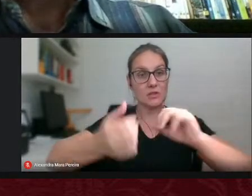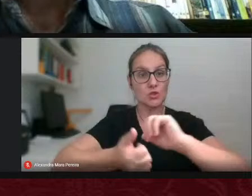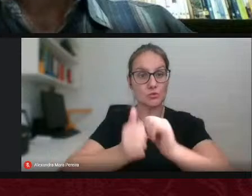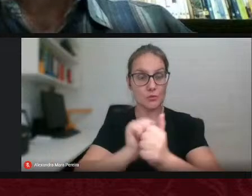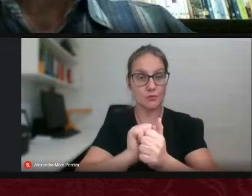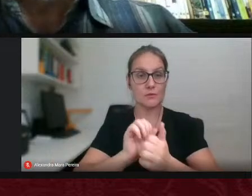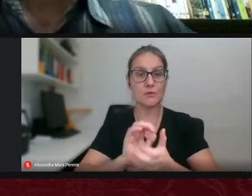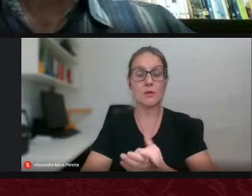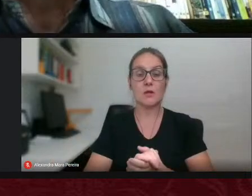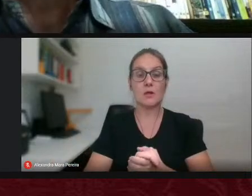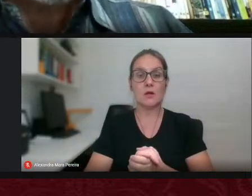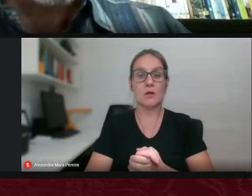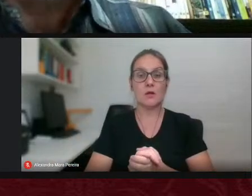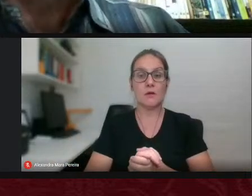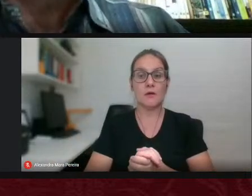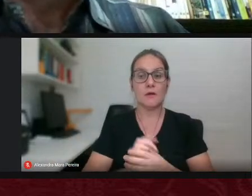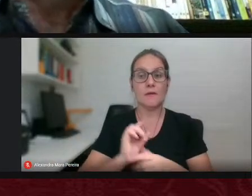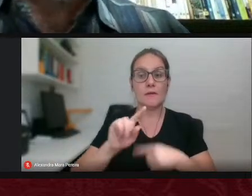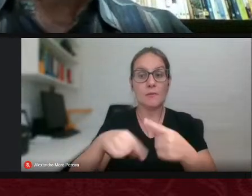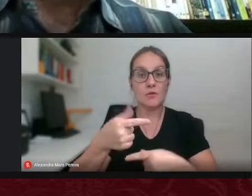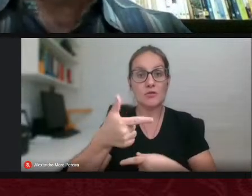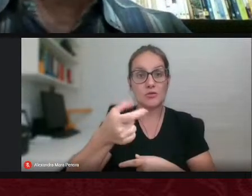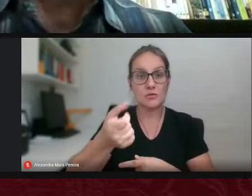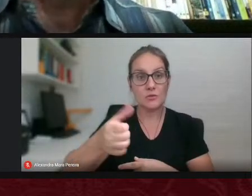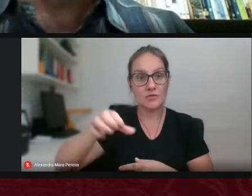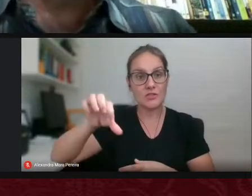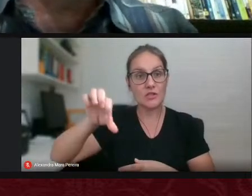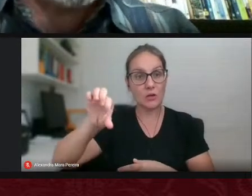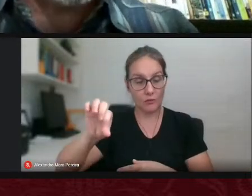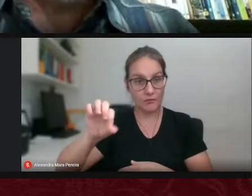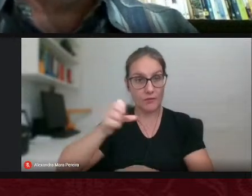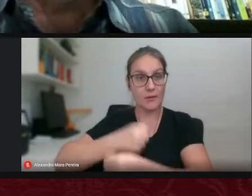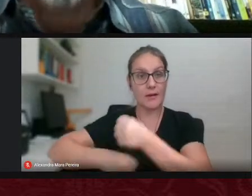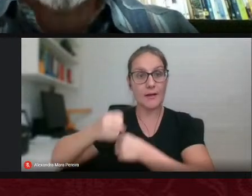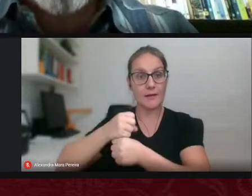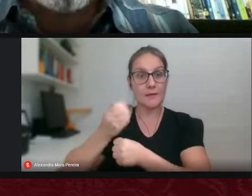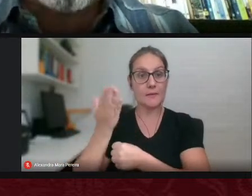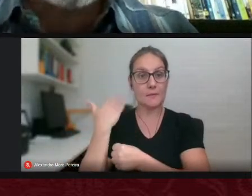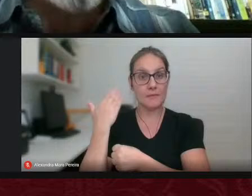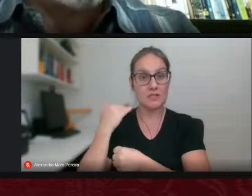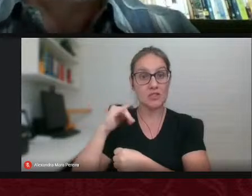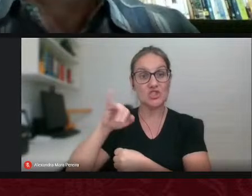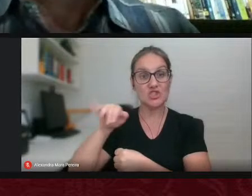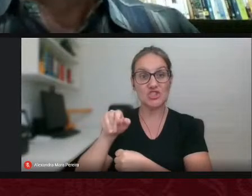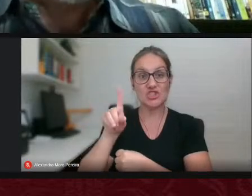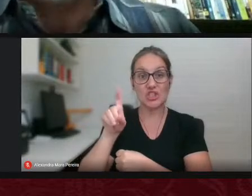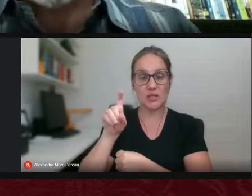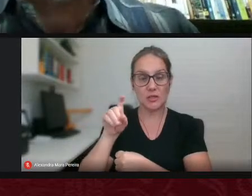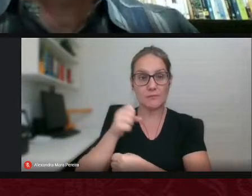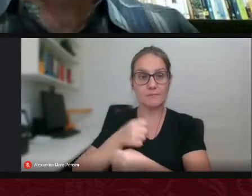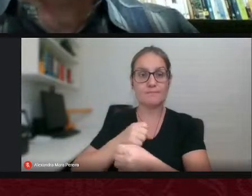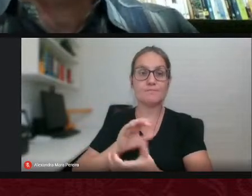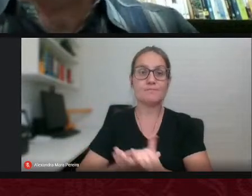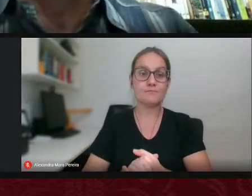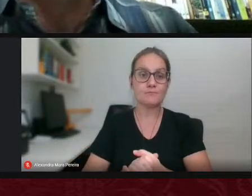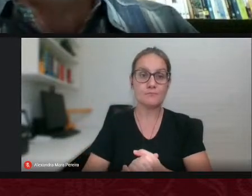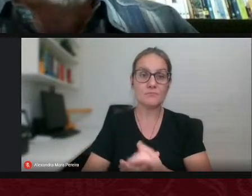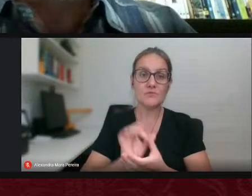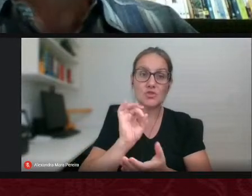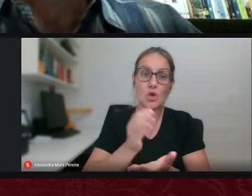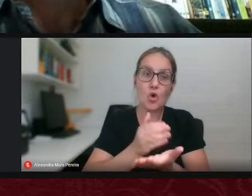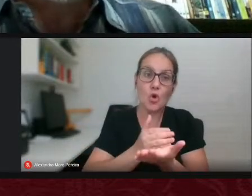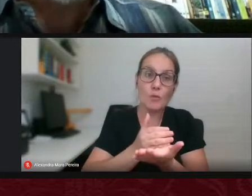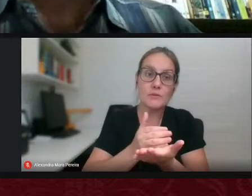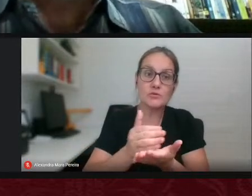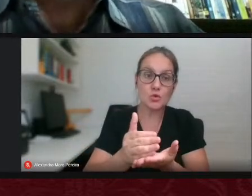2019 mais especificamente em janeiro né foi apenas iniciar o